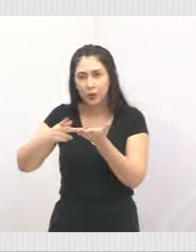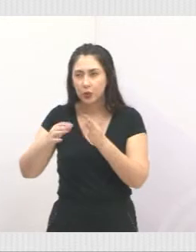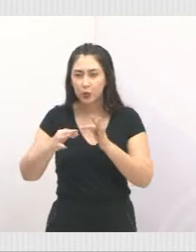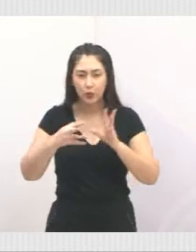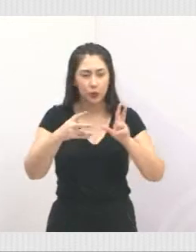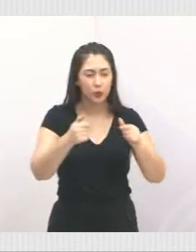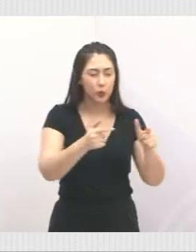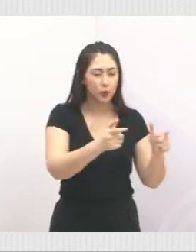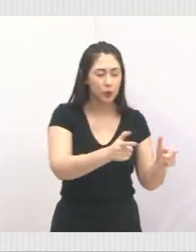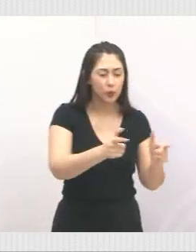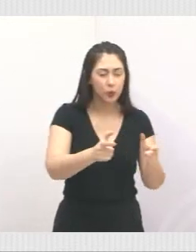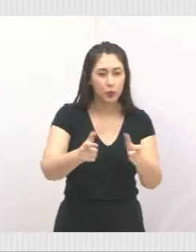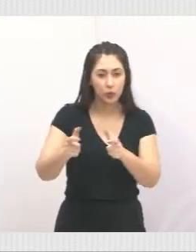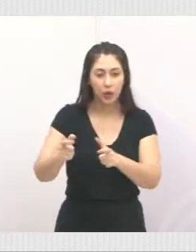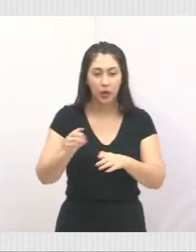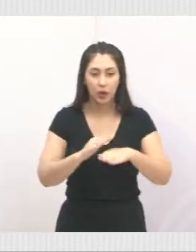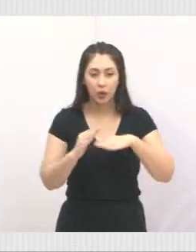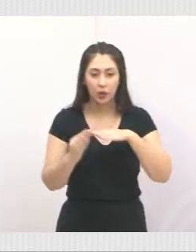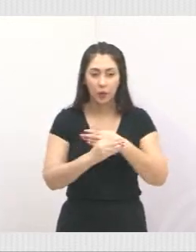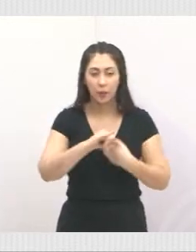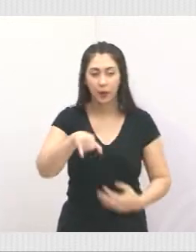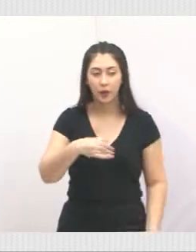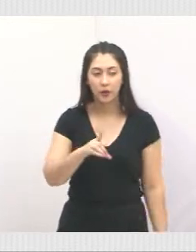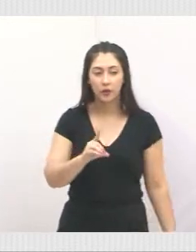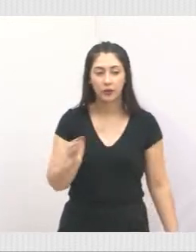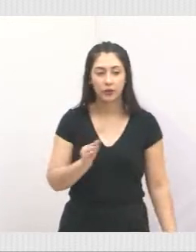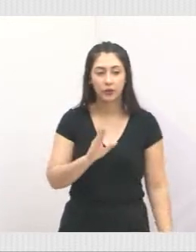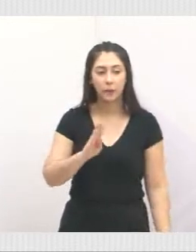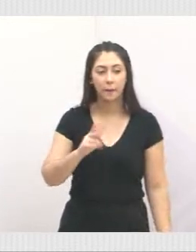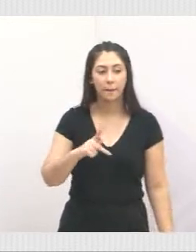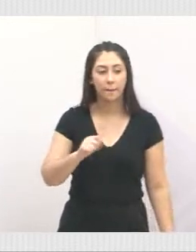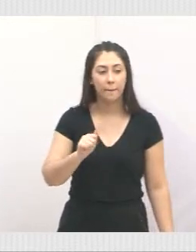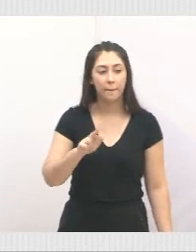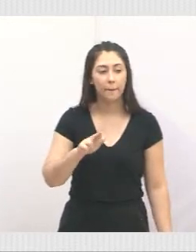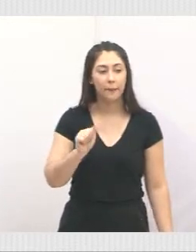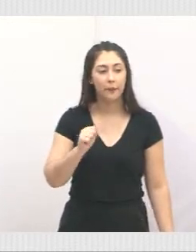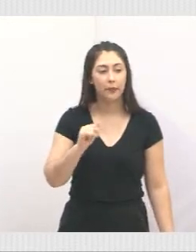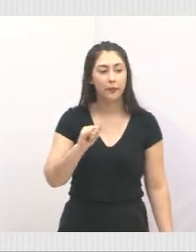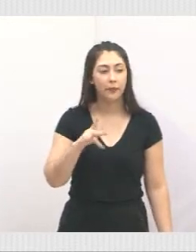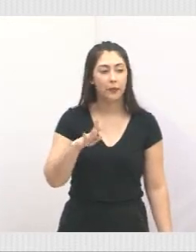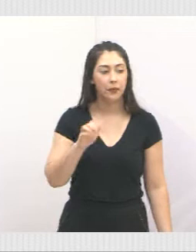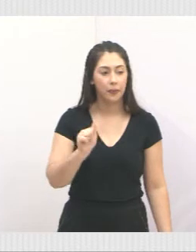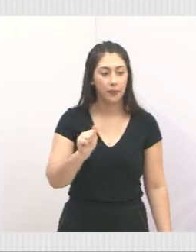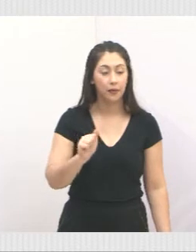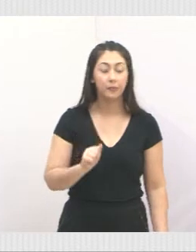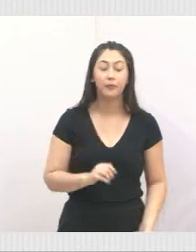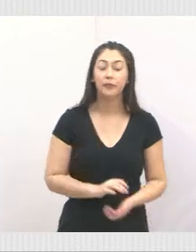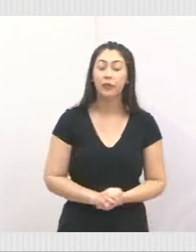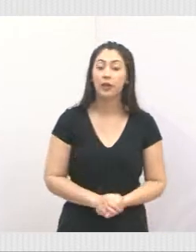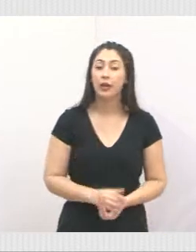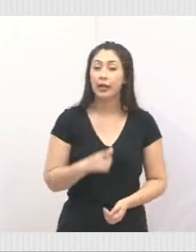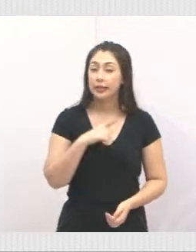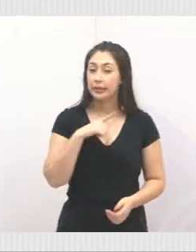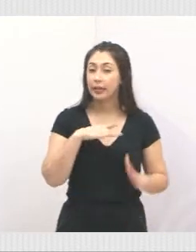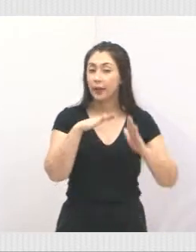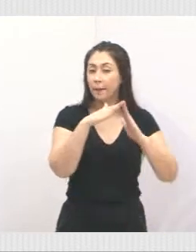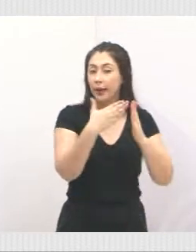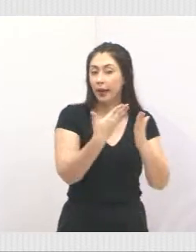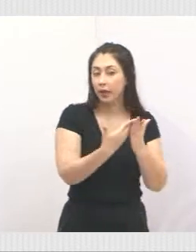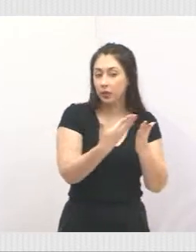faixas do bairro de Jardim Paraíba. Ali um local muito movimentado. Ali ao lado tem a escola municipal,